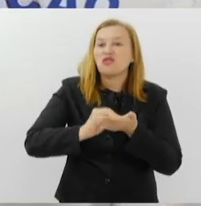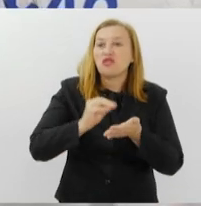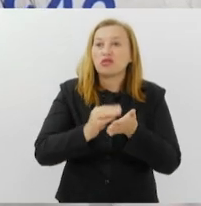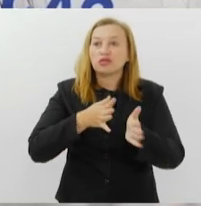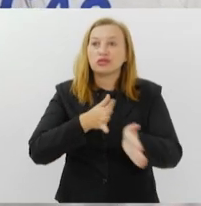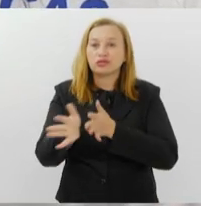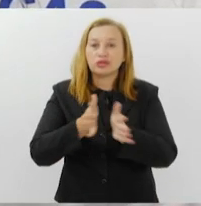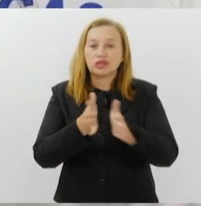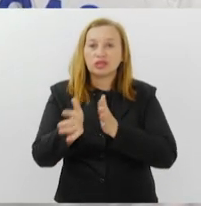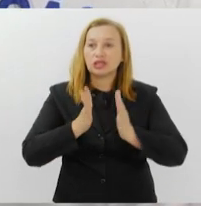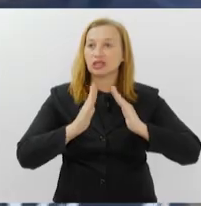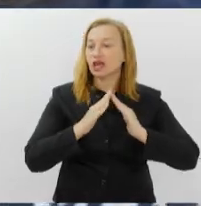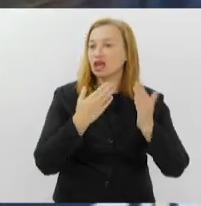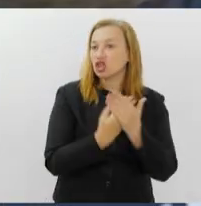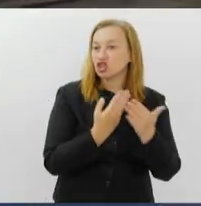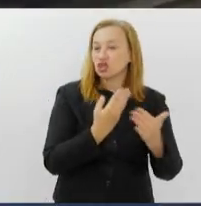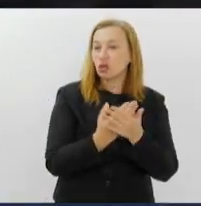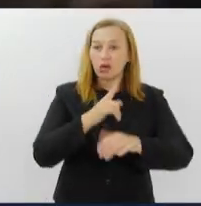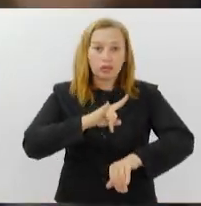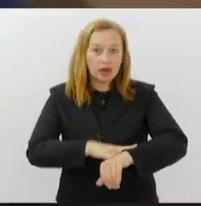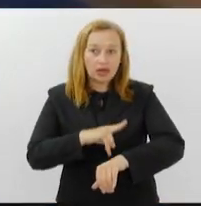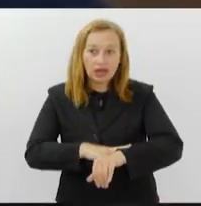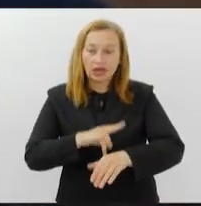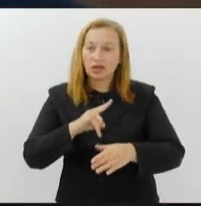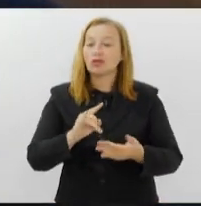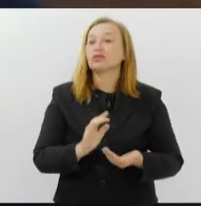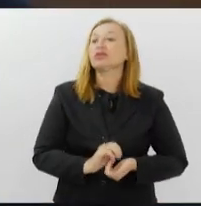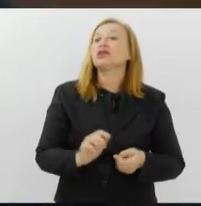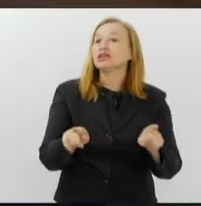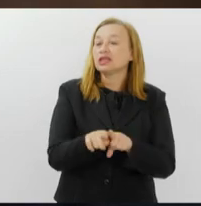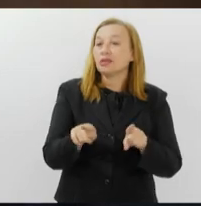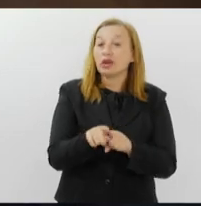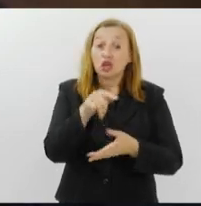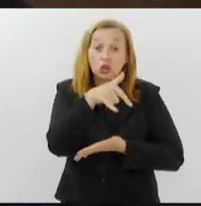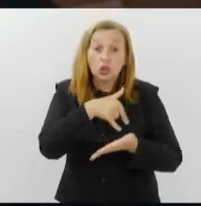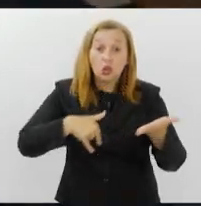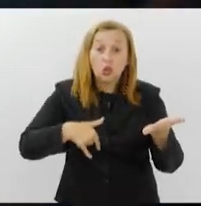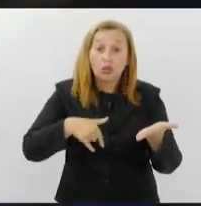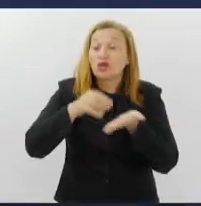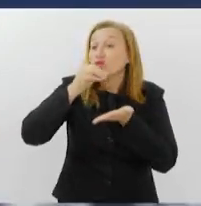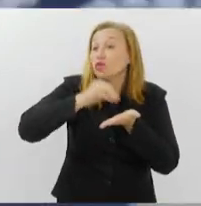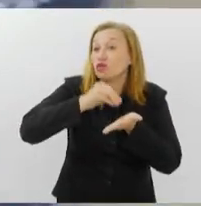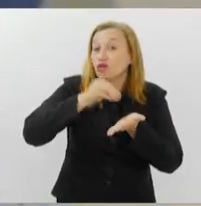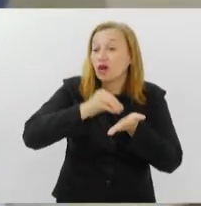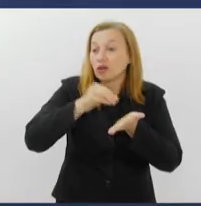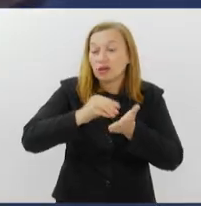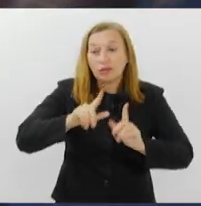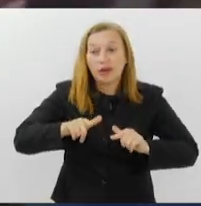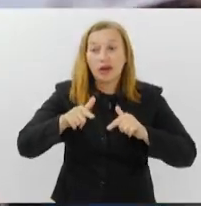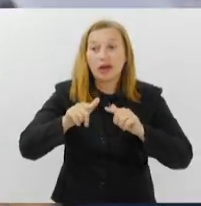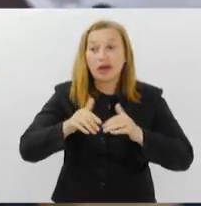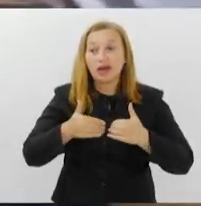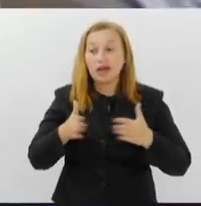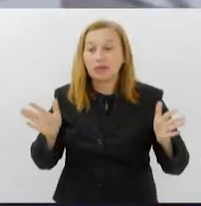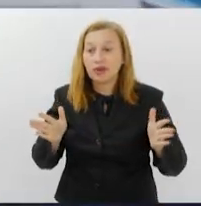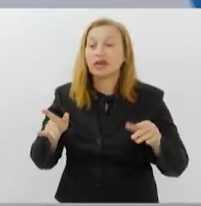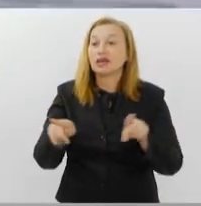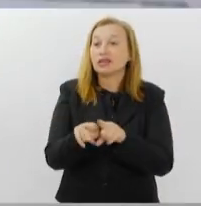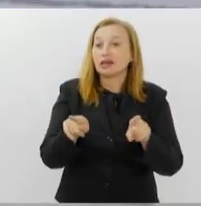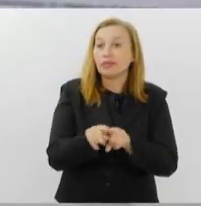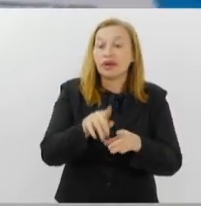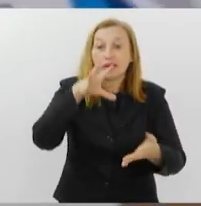às salas de aula e banheiros, ausência de documentos obrigatórios para funcionamento e condicionamento de